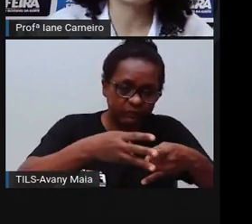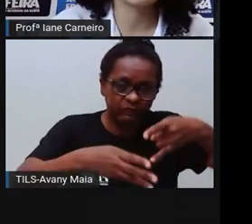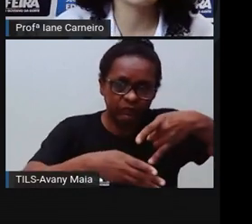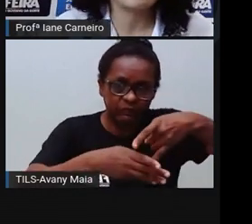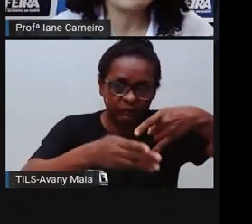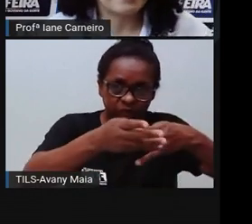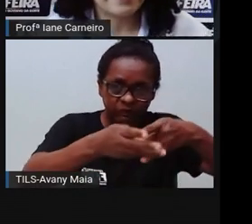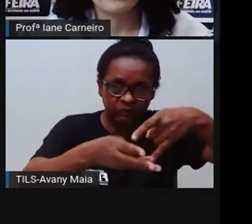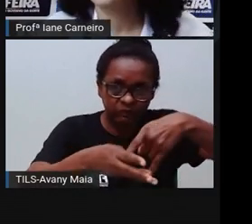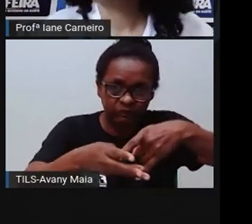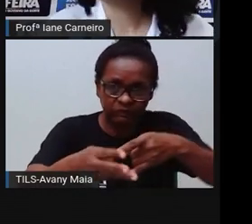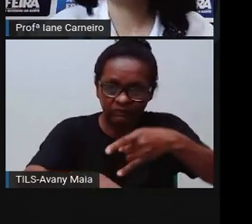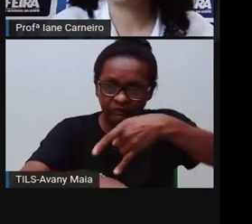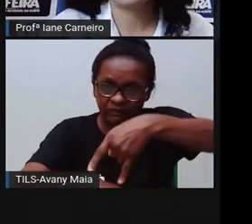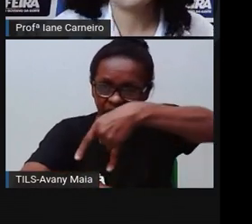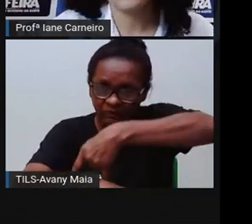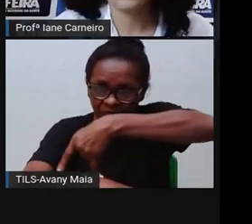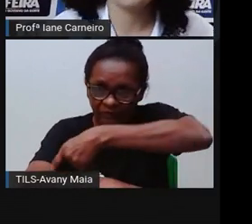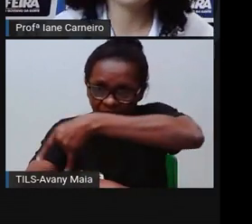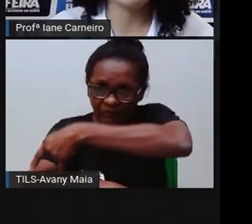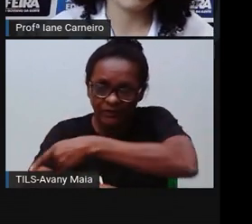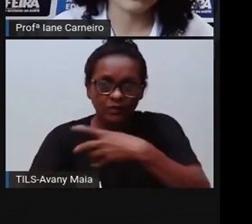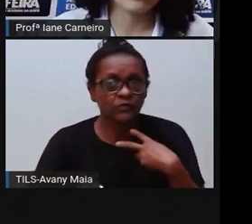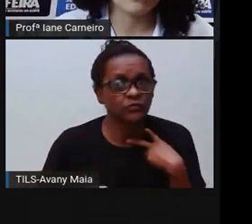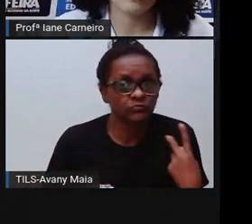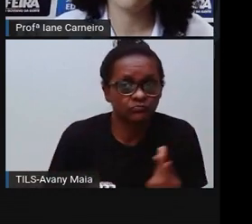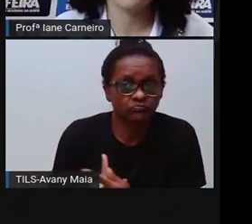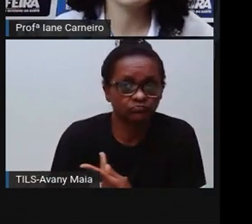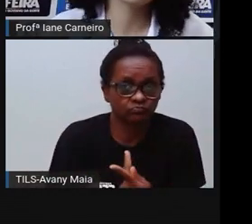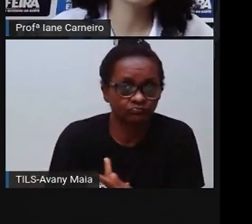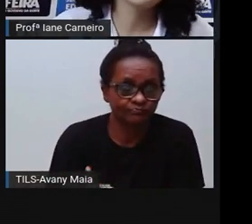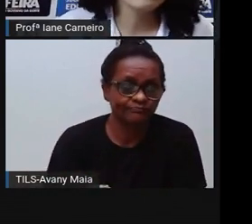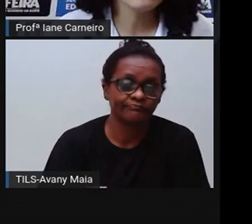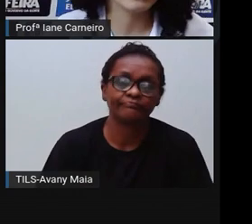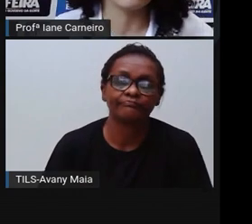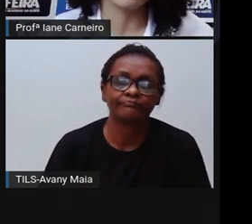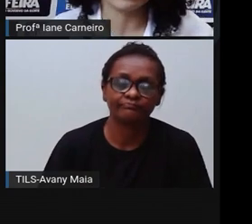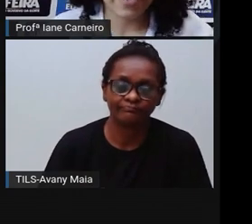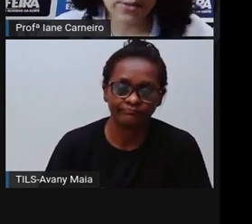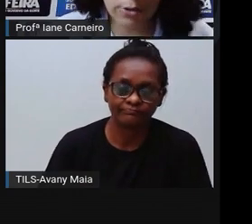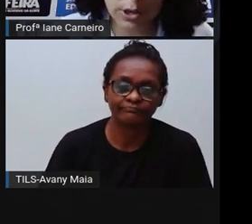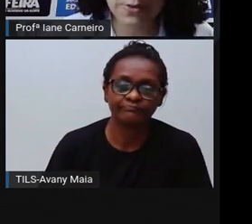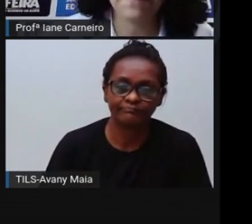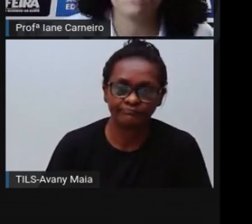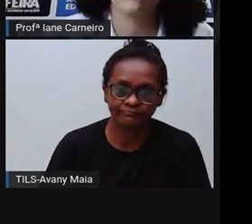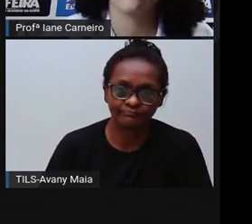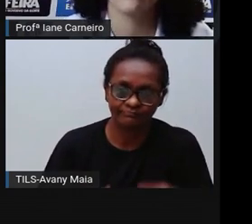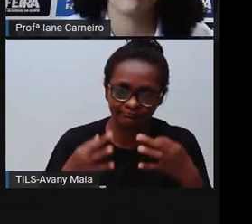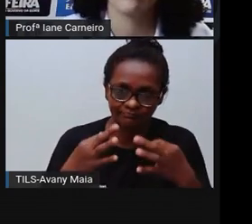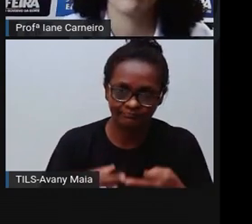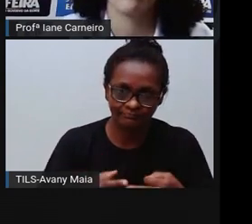Tem casa que usa T. Criança não pode mexer nisso. Criar um risco muito grande, tá certo, gente?